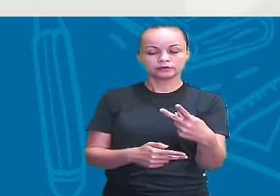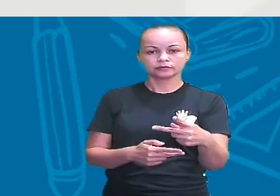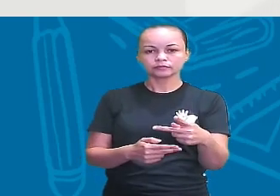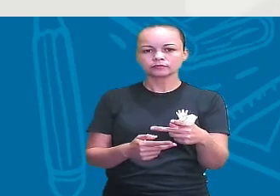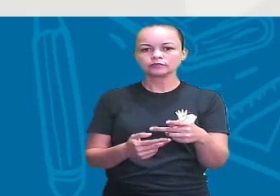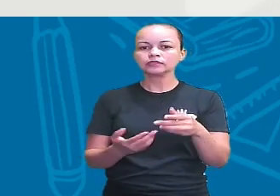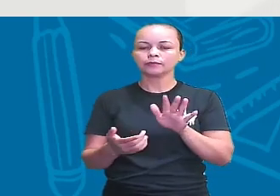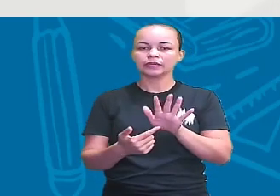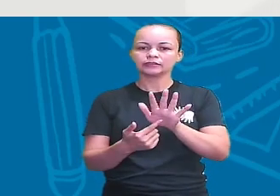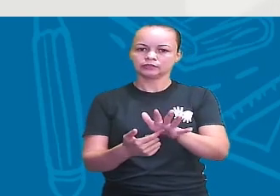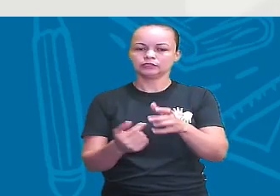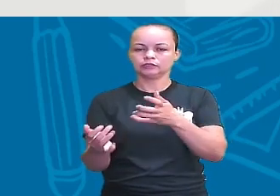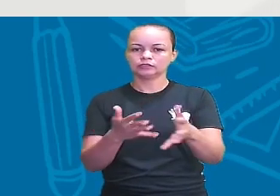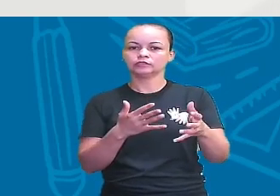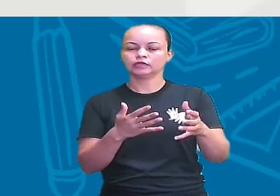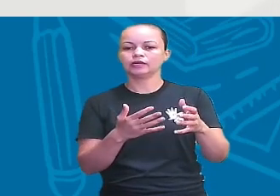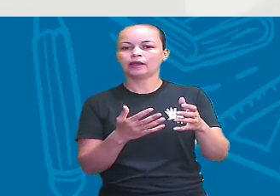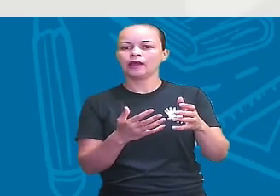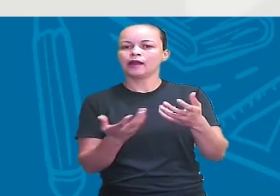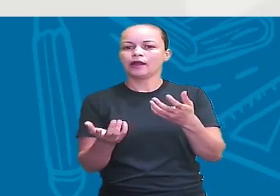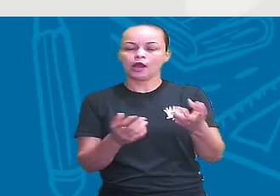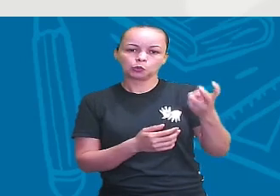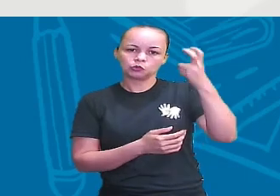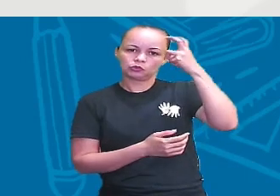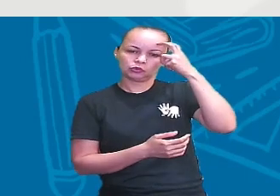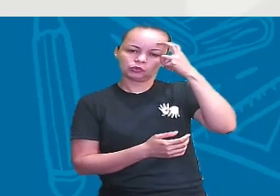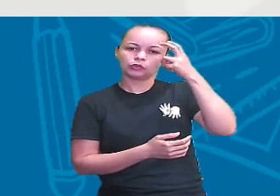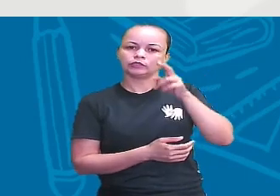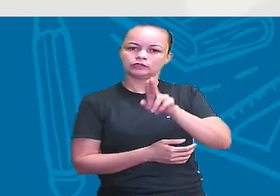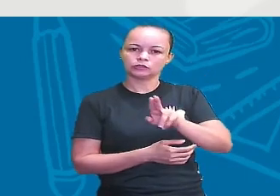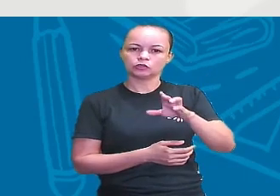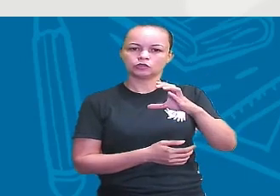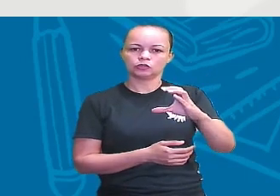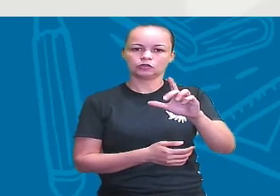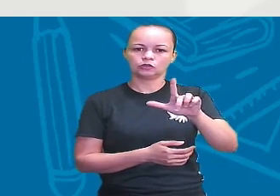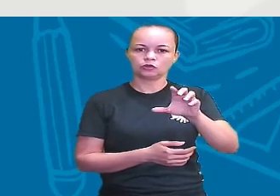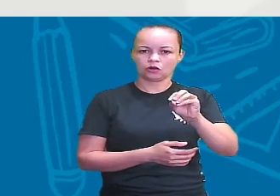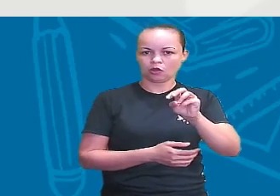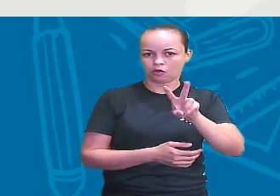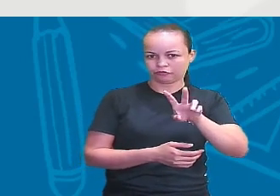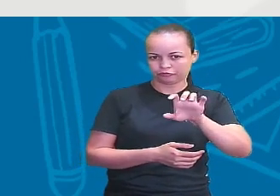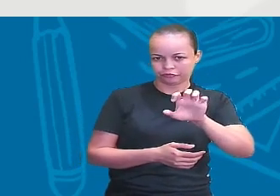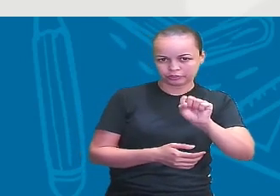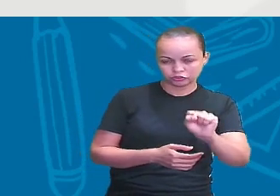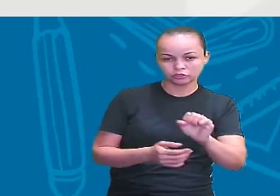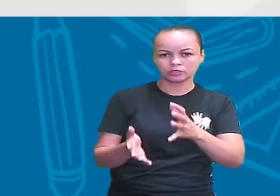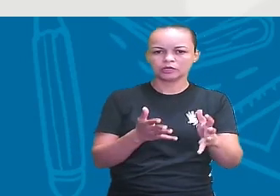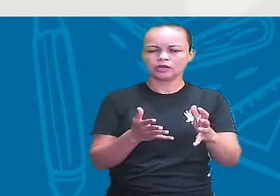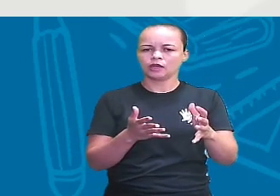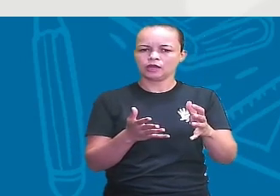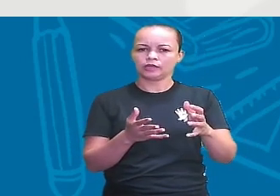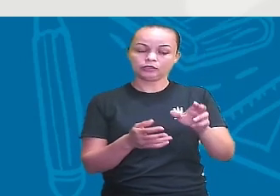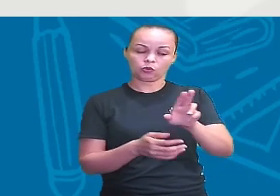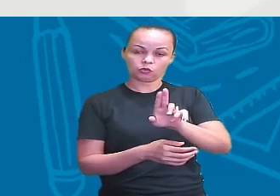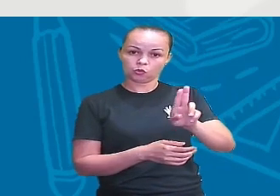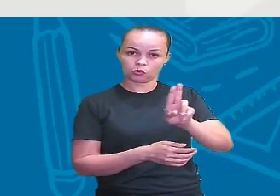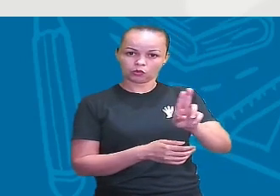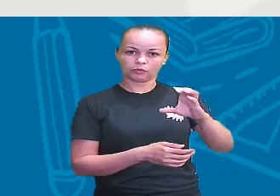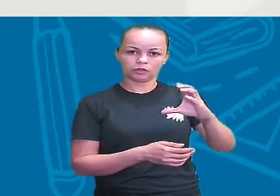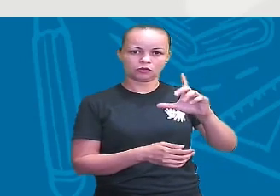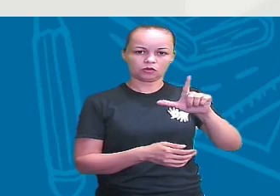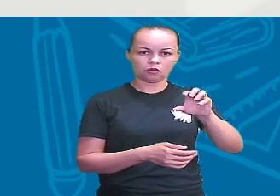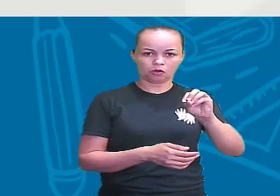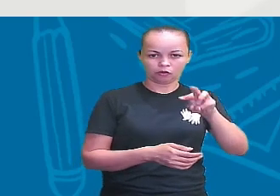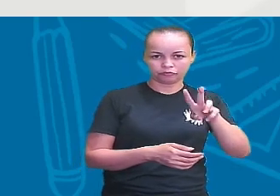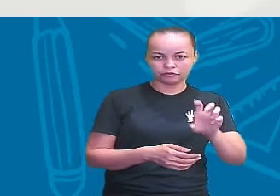pertenciam à cultura de Clóvis. Não quer dizer que existia um Clóvis naquele período, tá, gente? Clóvis é porque o cientista que encontrou